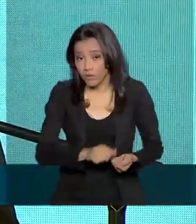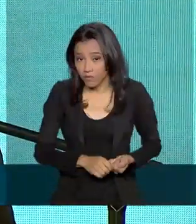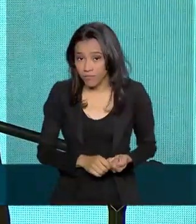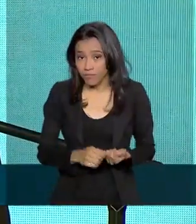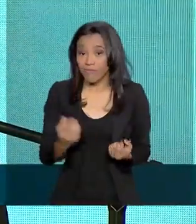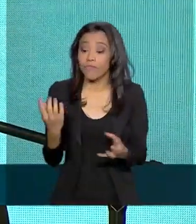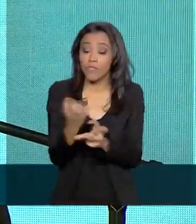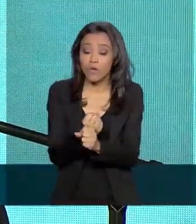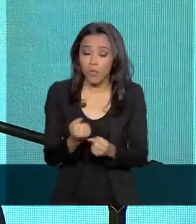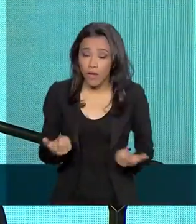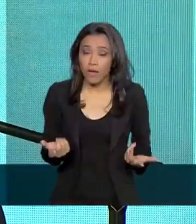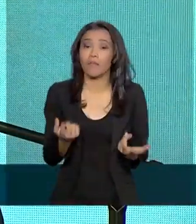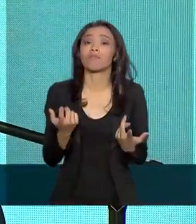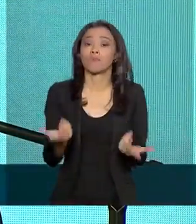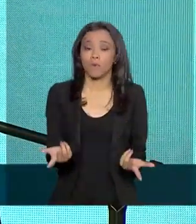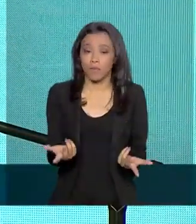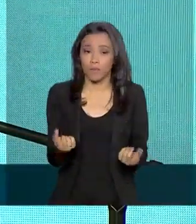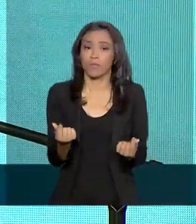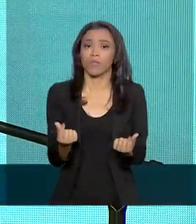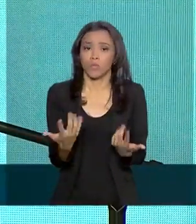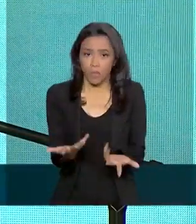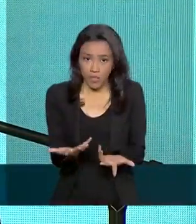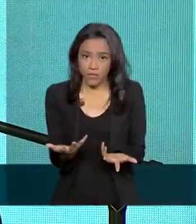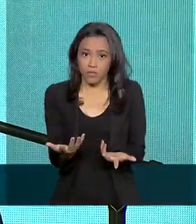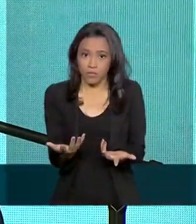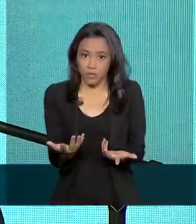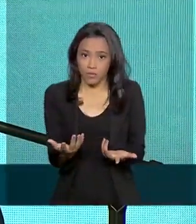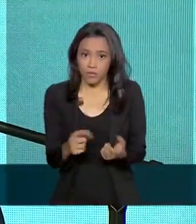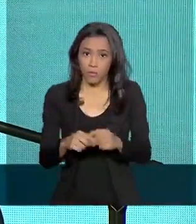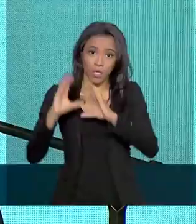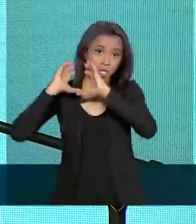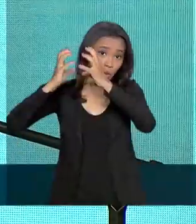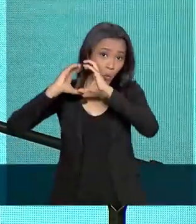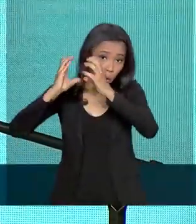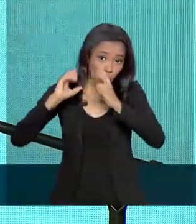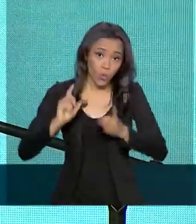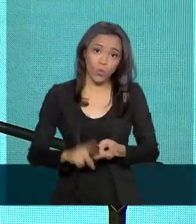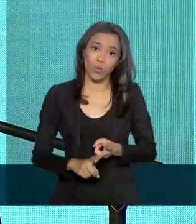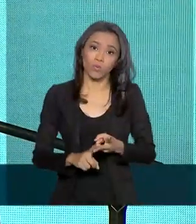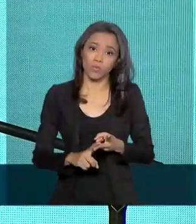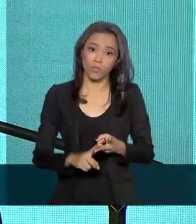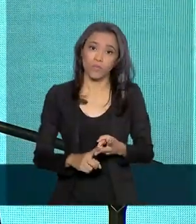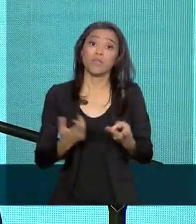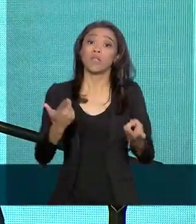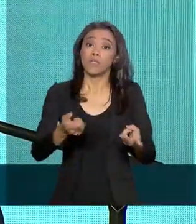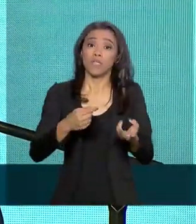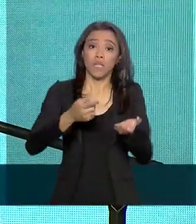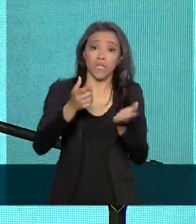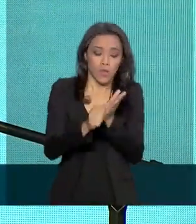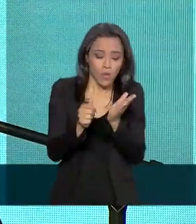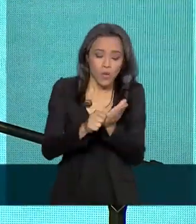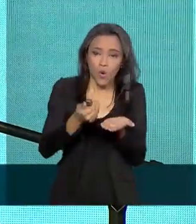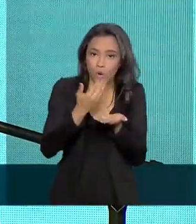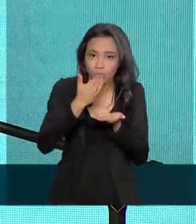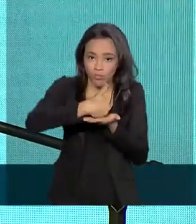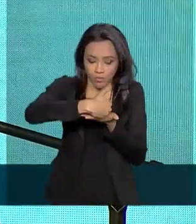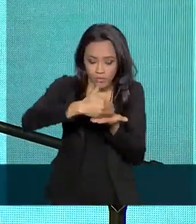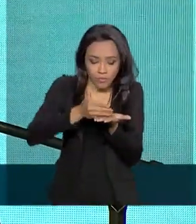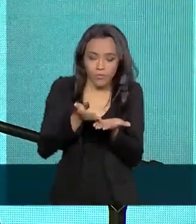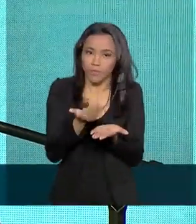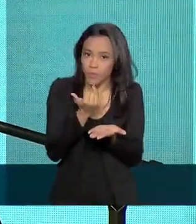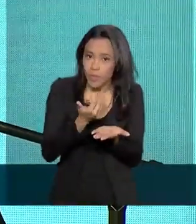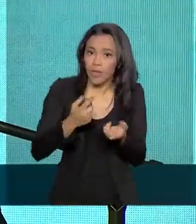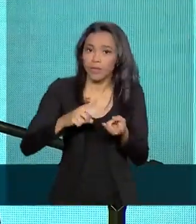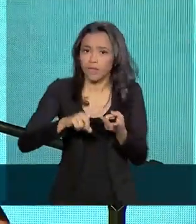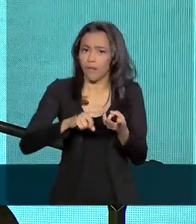fazer essas contas. São fáceis. Fatura de água de coco na pista, cuscuz com S e com Z na pista, e cocoroca frita.